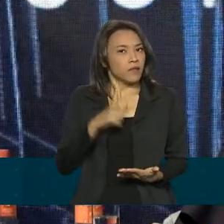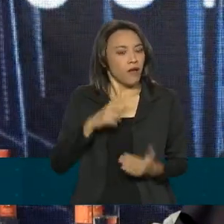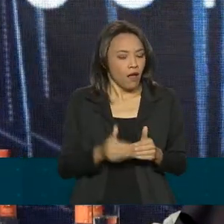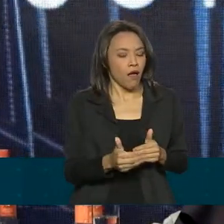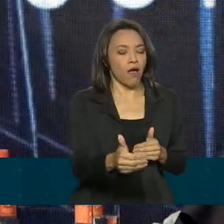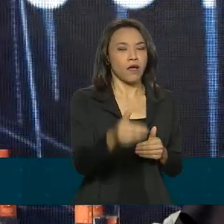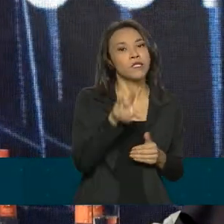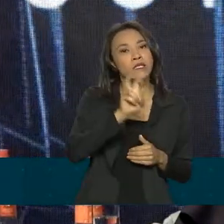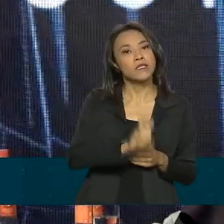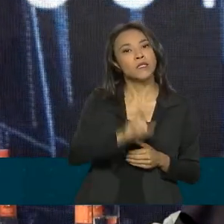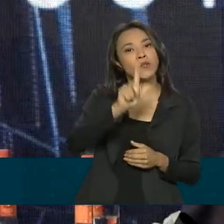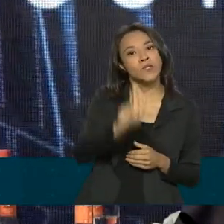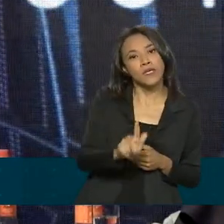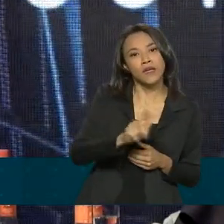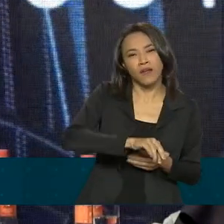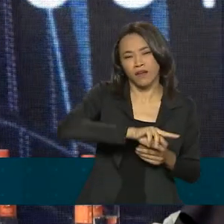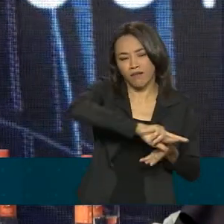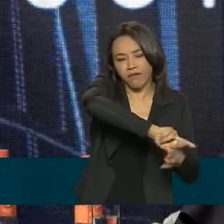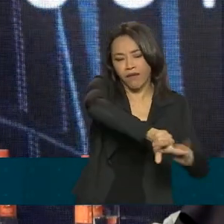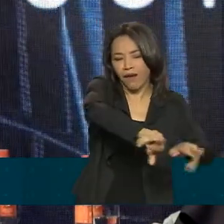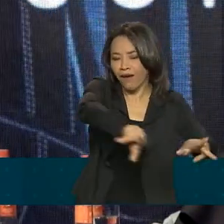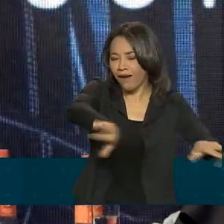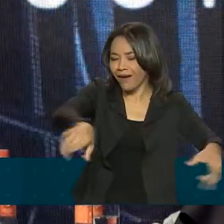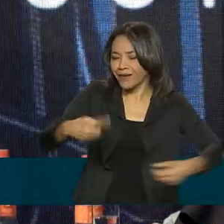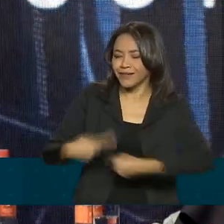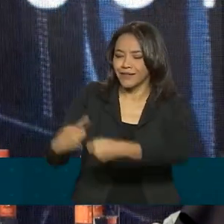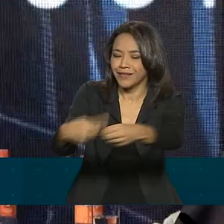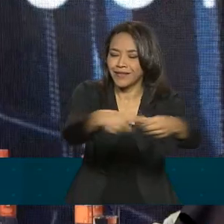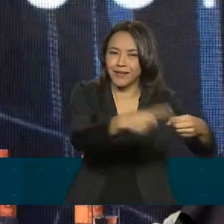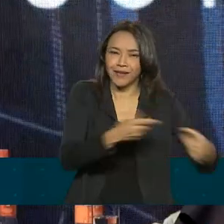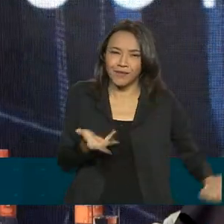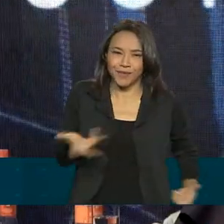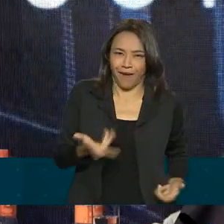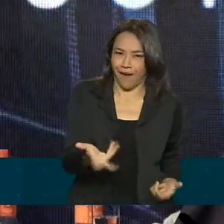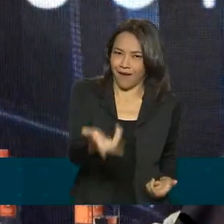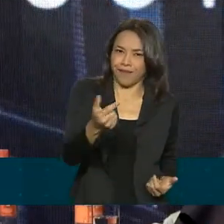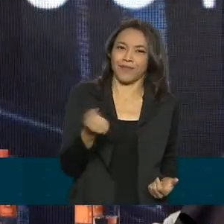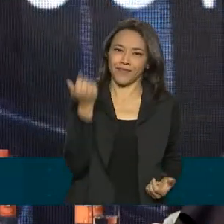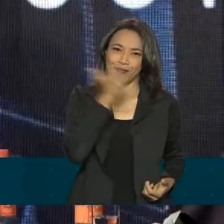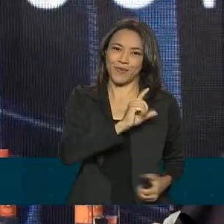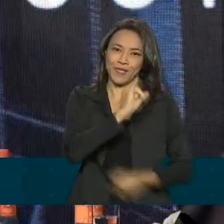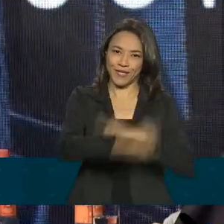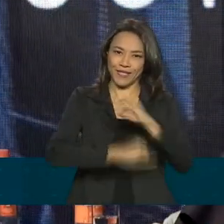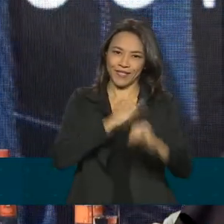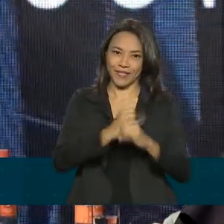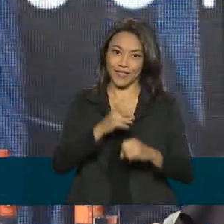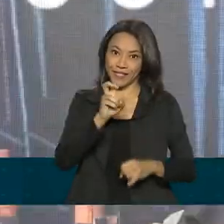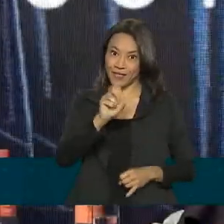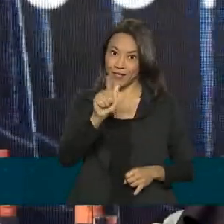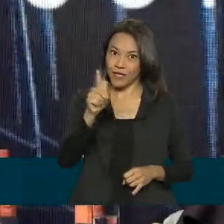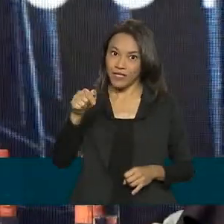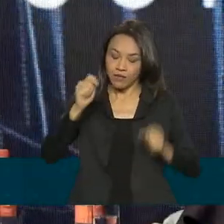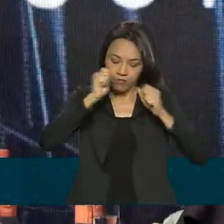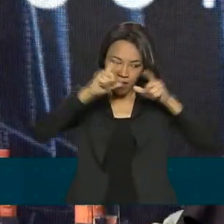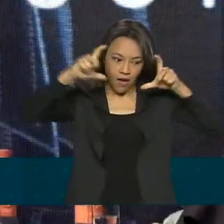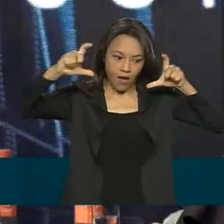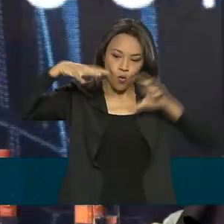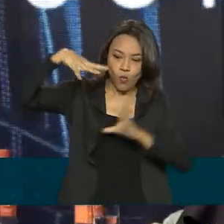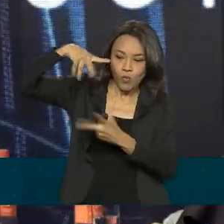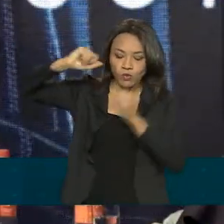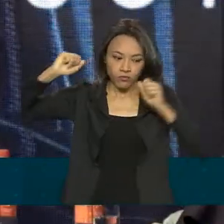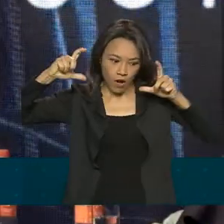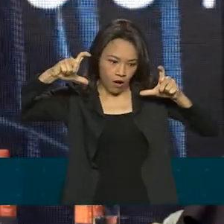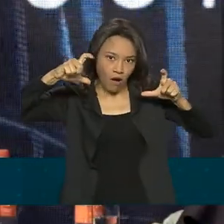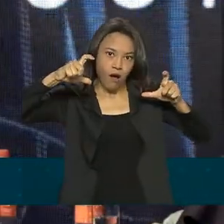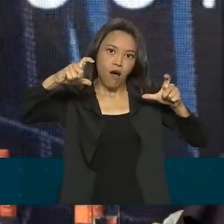em várias cidades muito mais rápido do que a gente imaginava. Isso abriu os olhos do mundo. Depois do 5G,